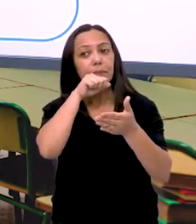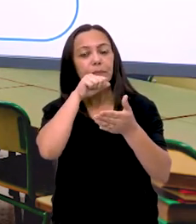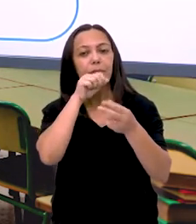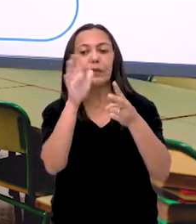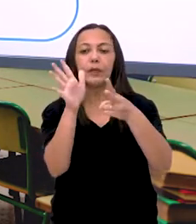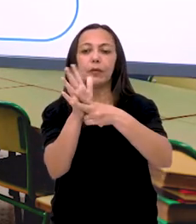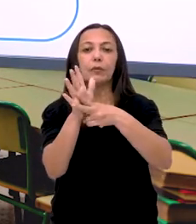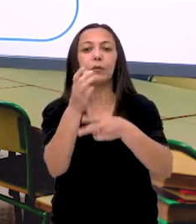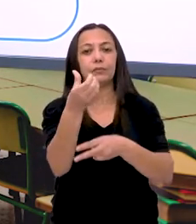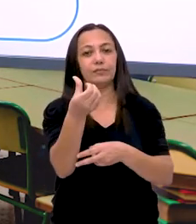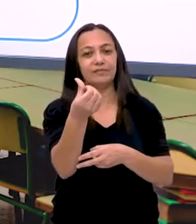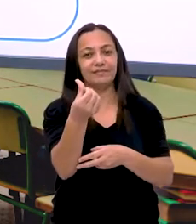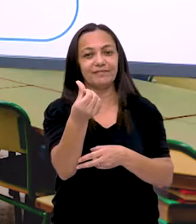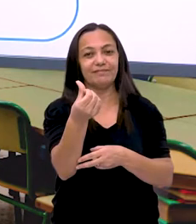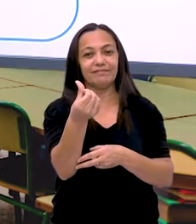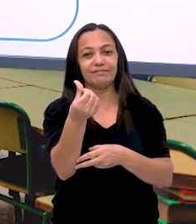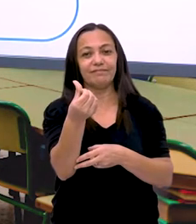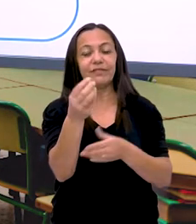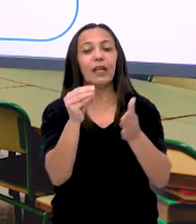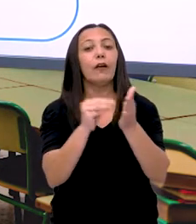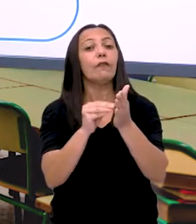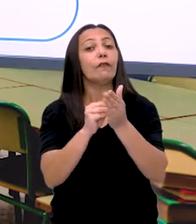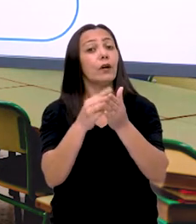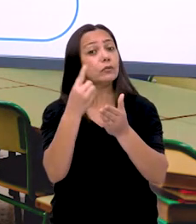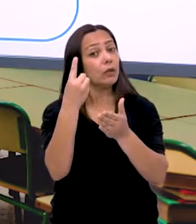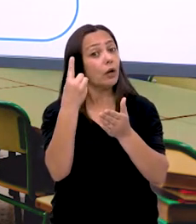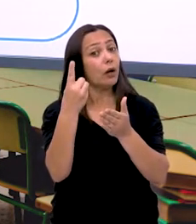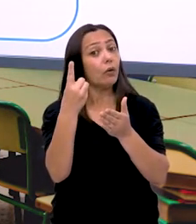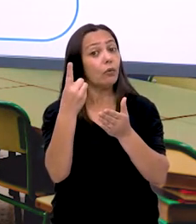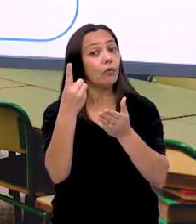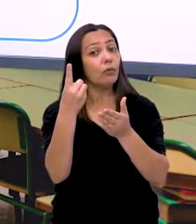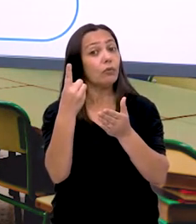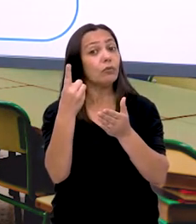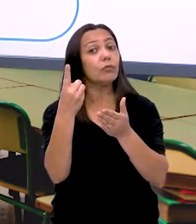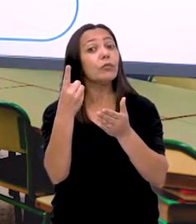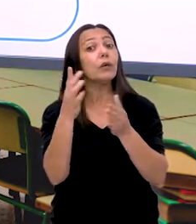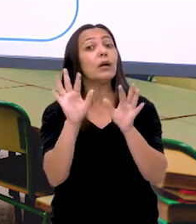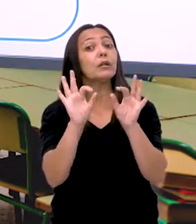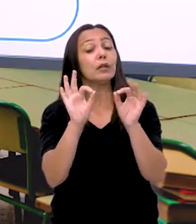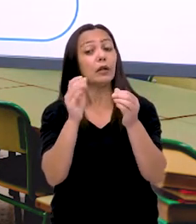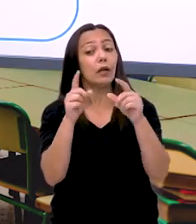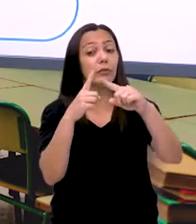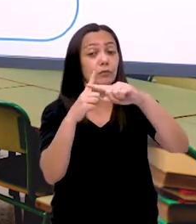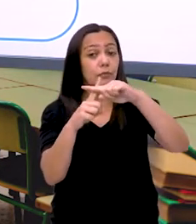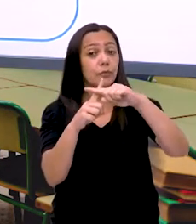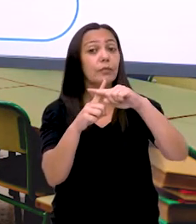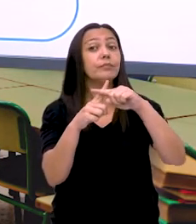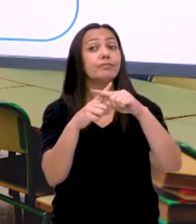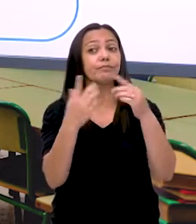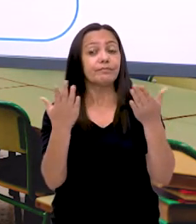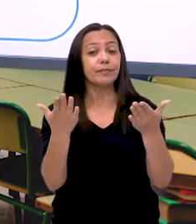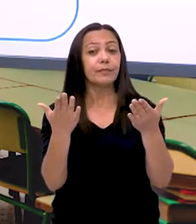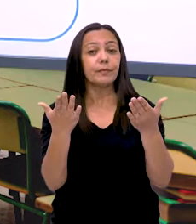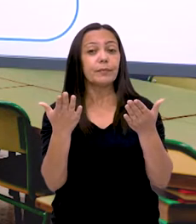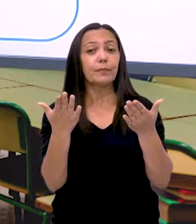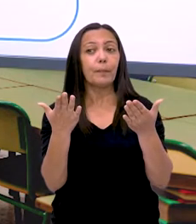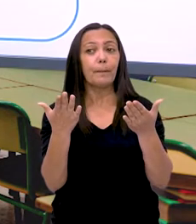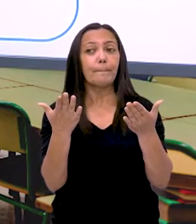Que também dá 6. Falta um produto ainda para a gente fazer essa soma desse valor.